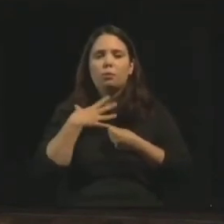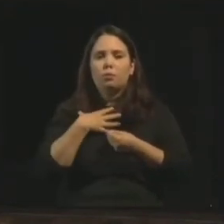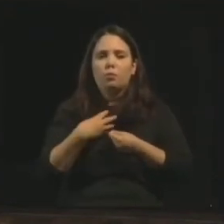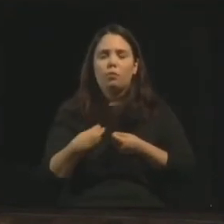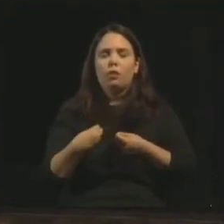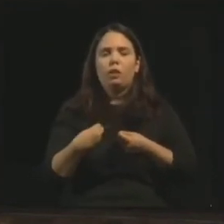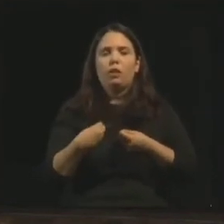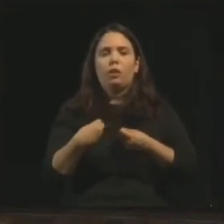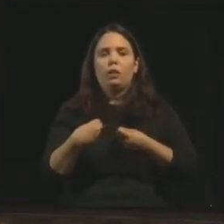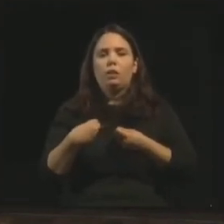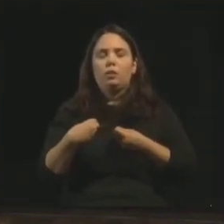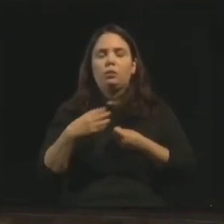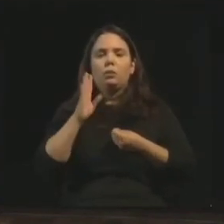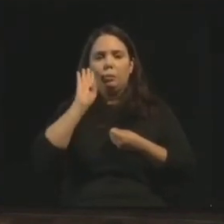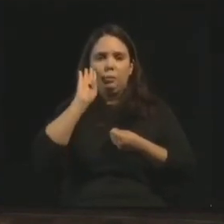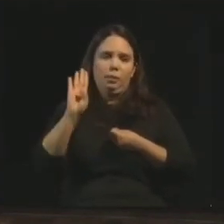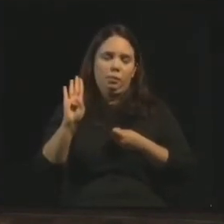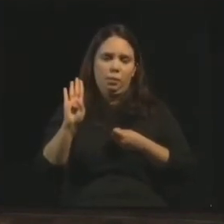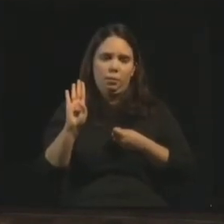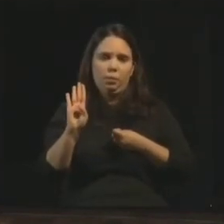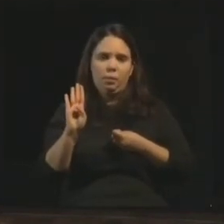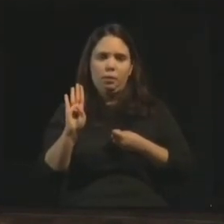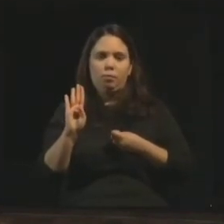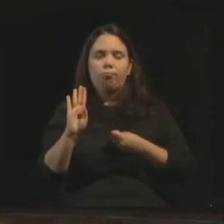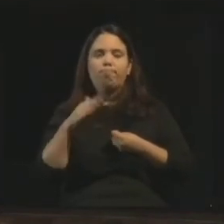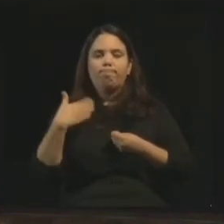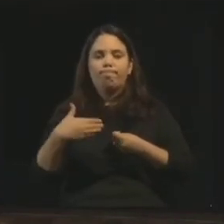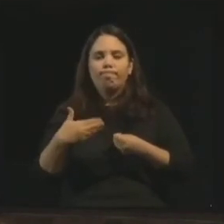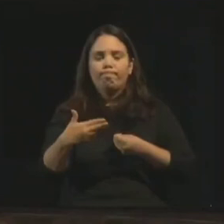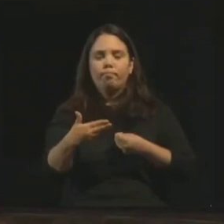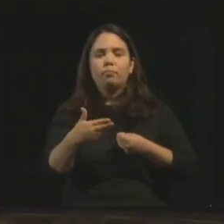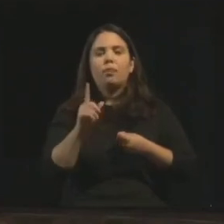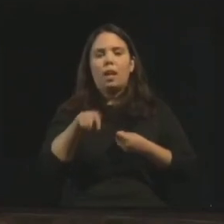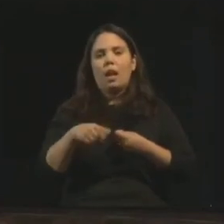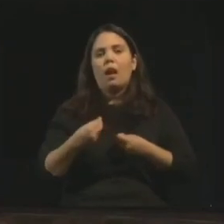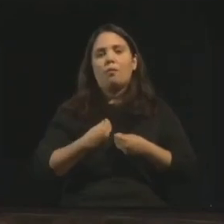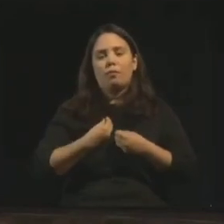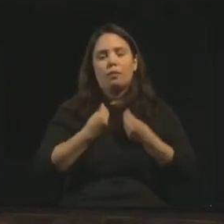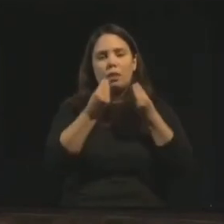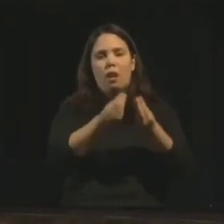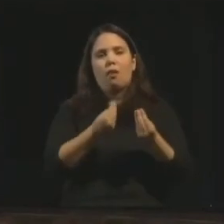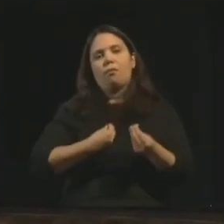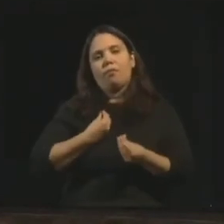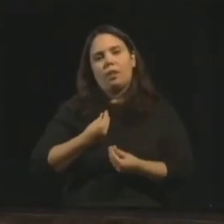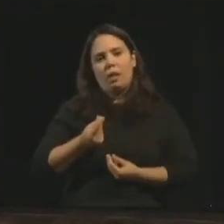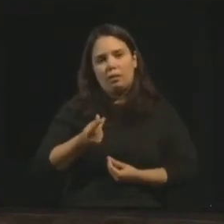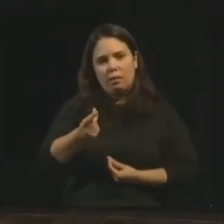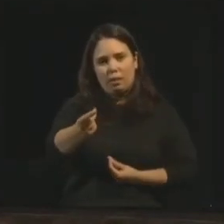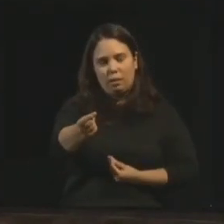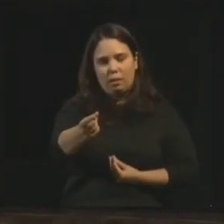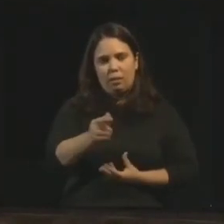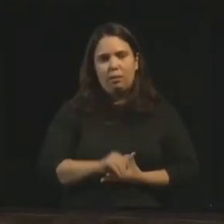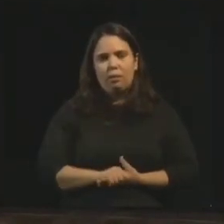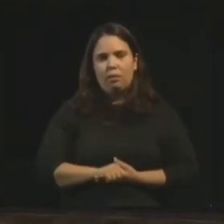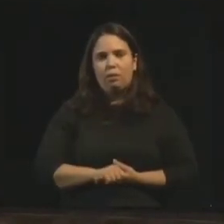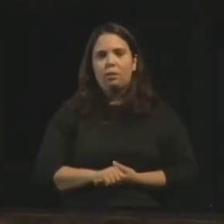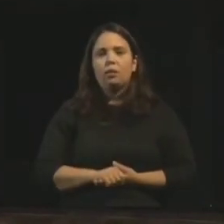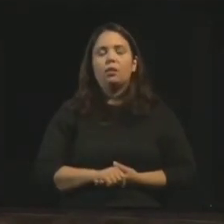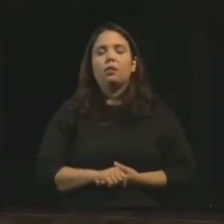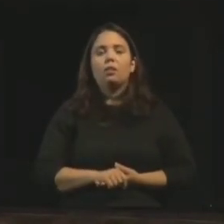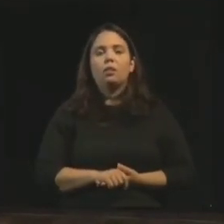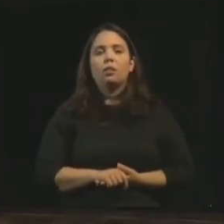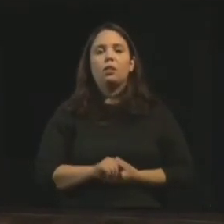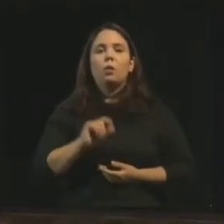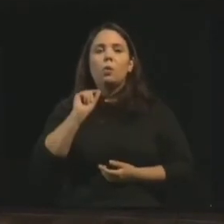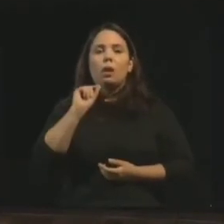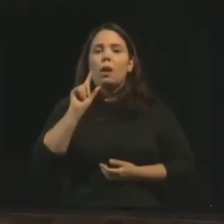campos com perseguições e no porvir a vida eterna. Ou seja, a gente receberá em cêntuplo